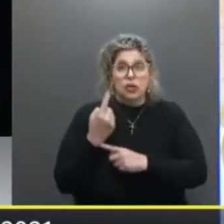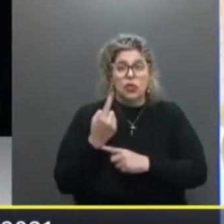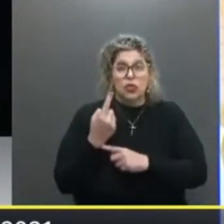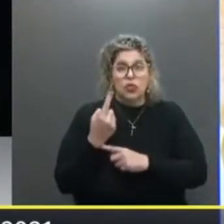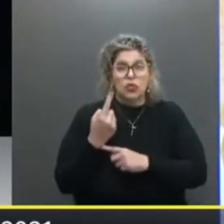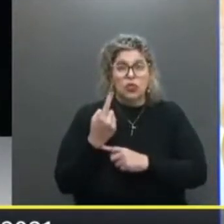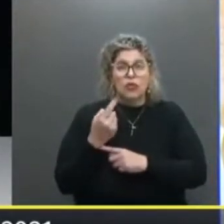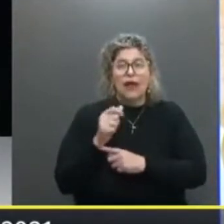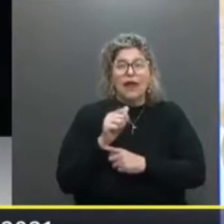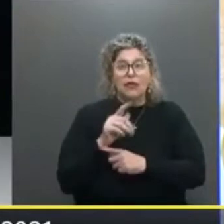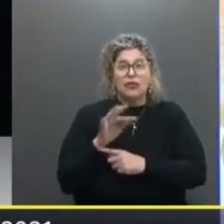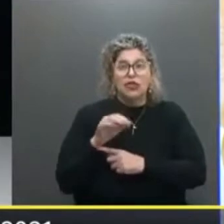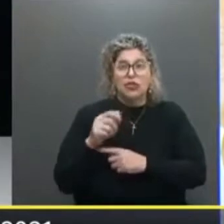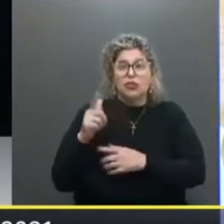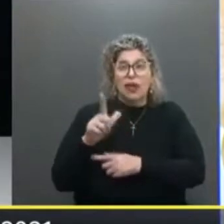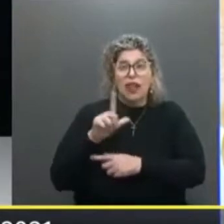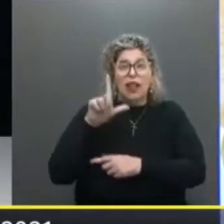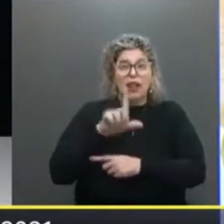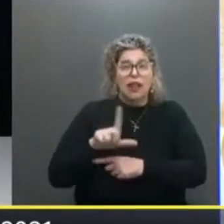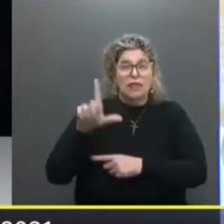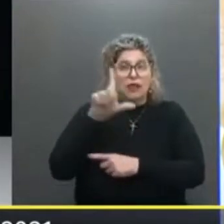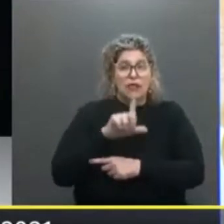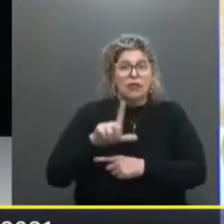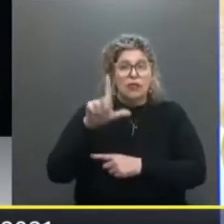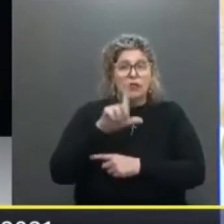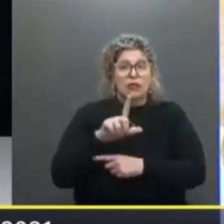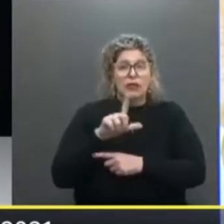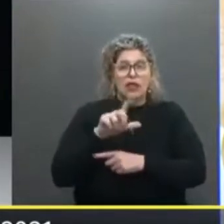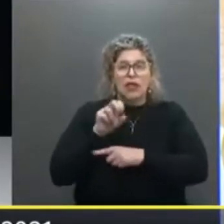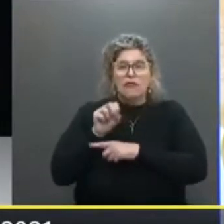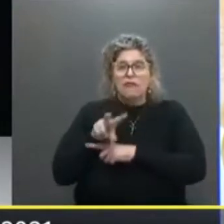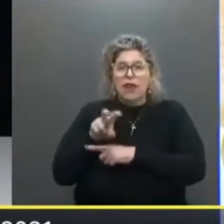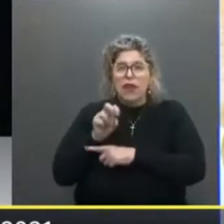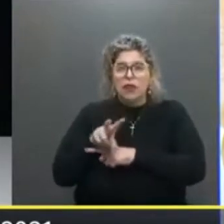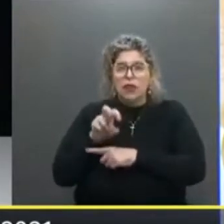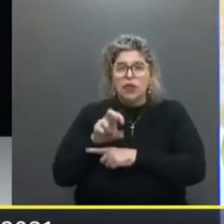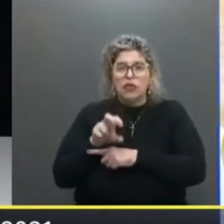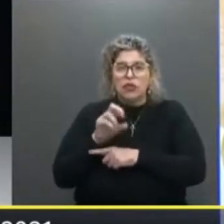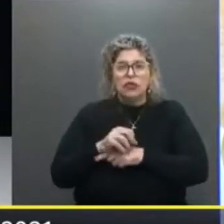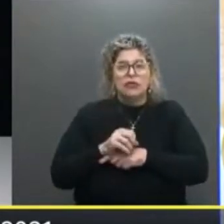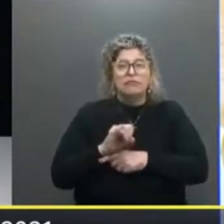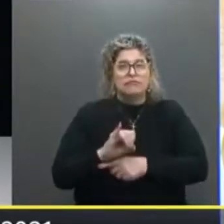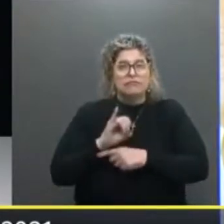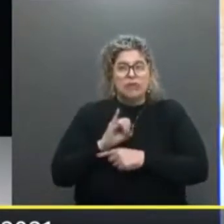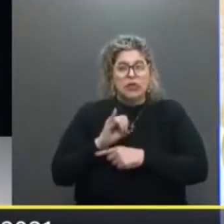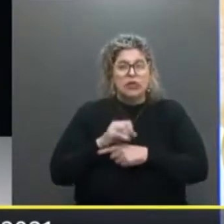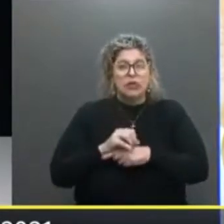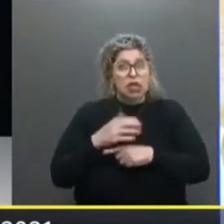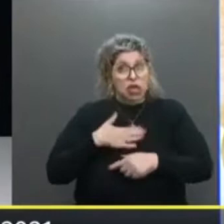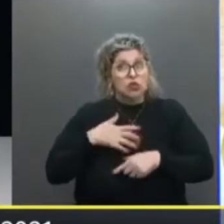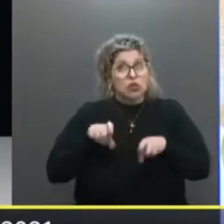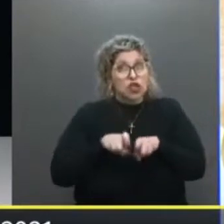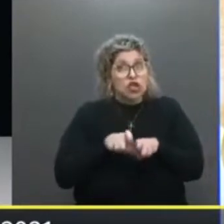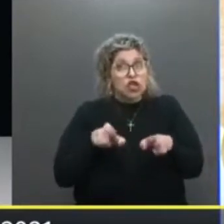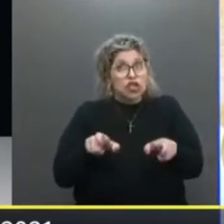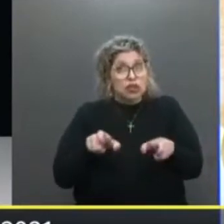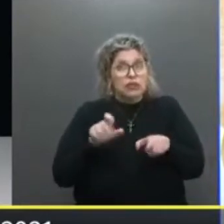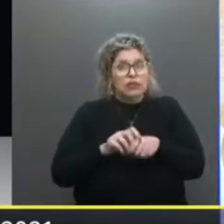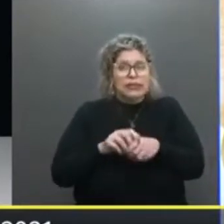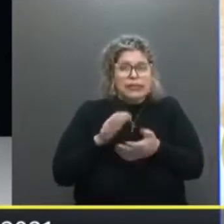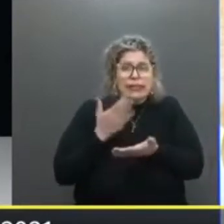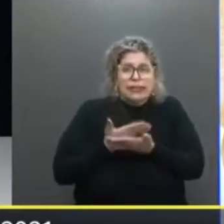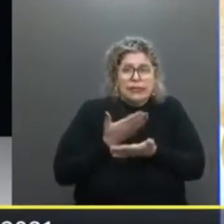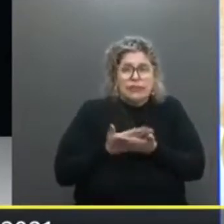Publicado na literatura Como é uma coisa De infectologia De clínica E sou ginecologista Eu tive que estudar O artigo No